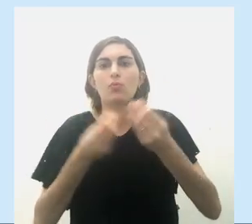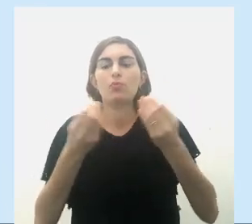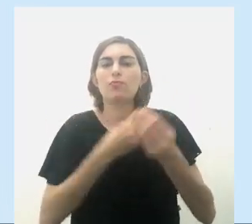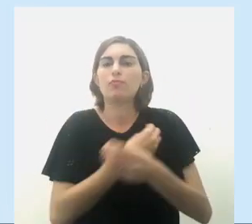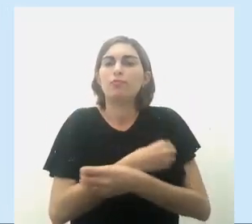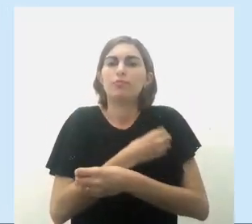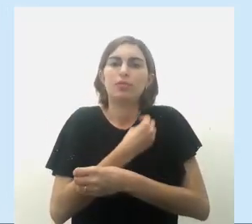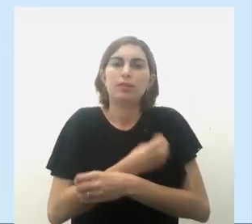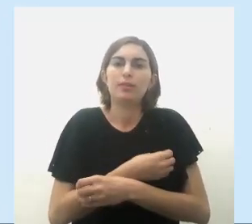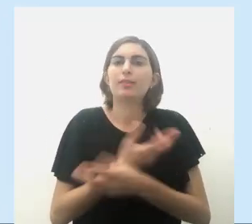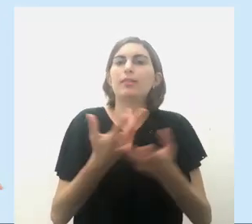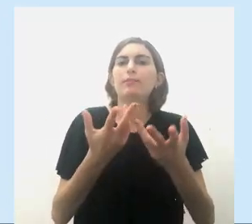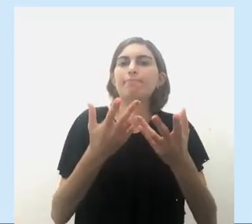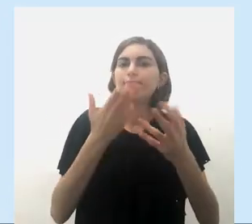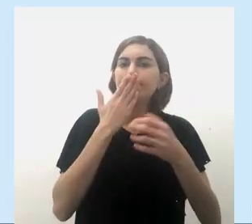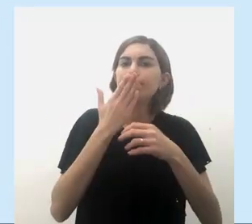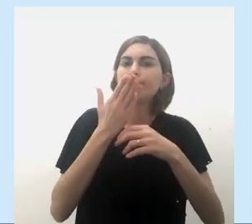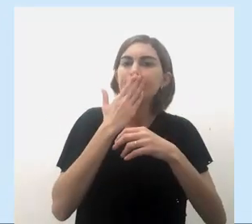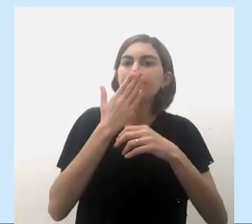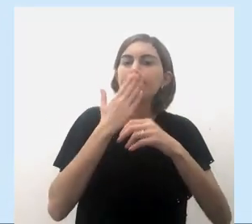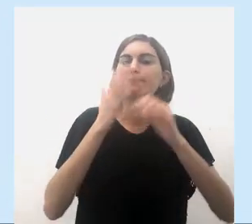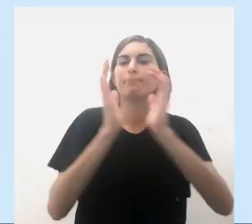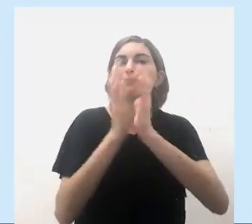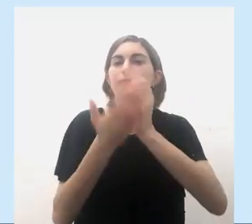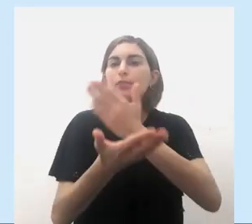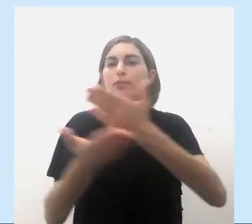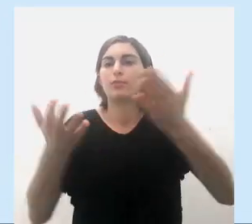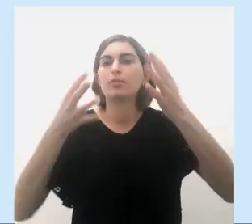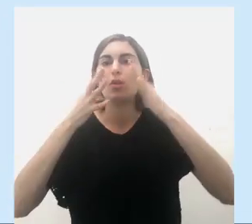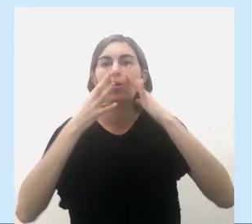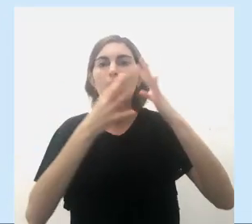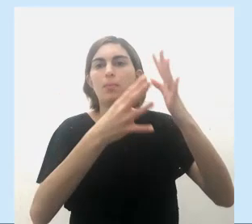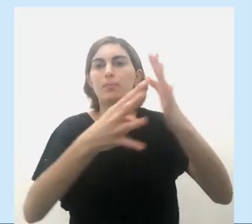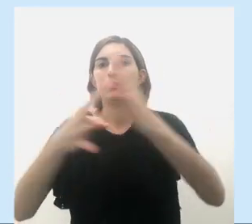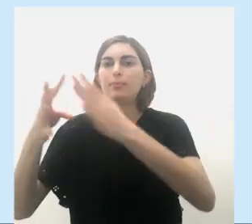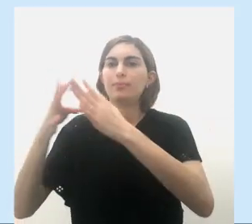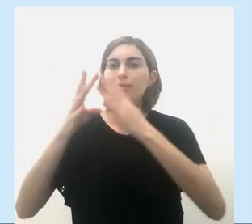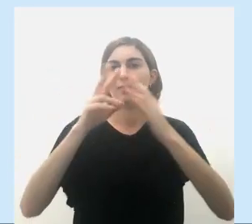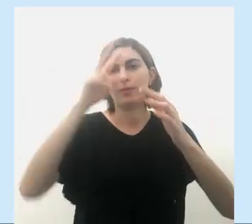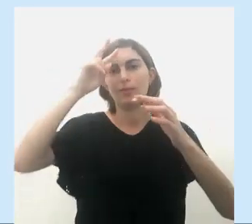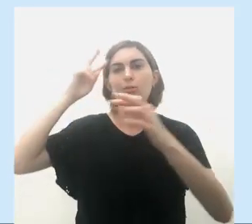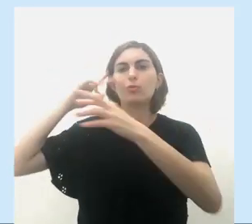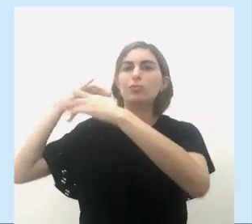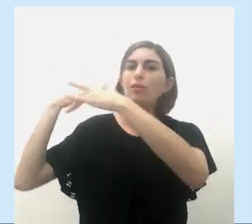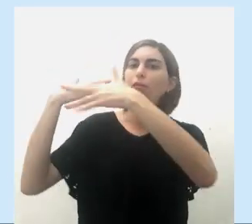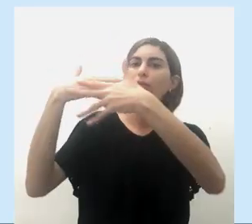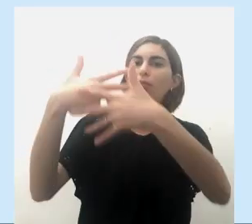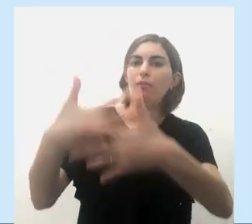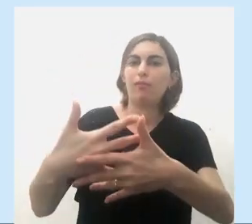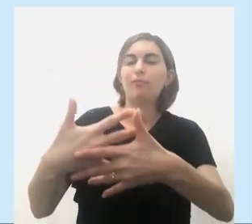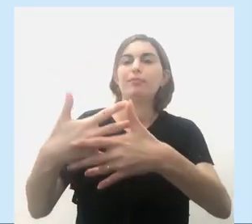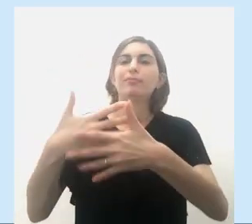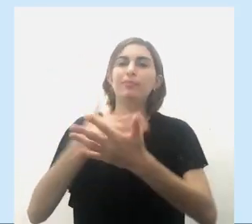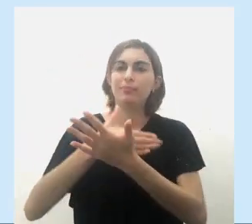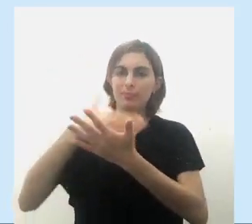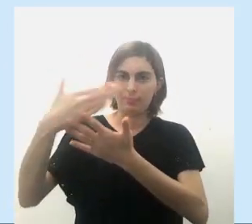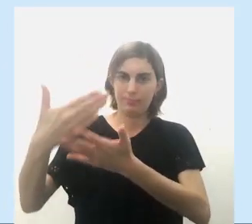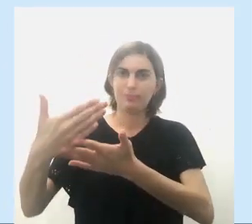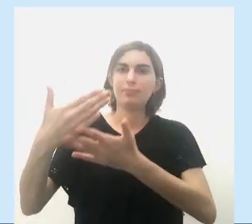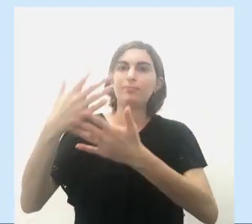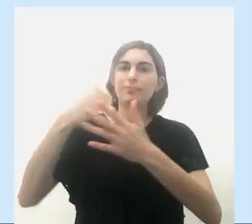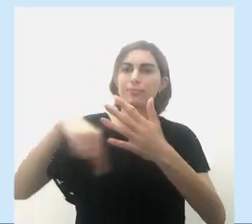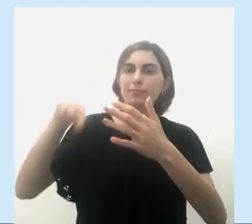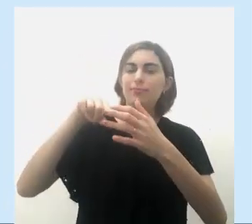de vida dos cativos. Então, como vocês observaram, longo do contexto histórico, do início da